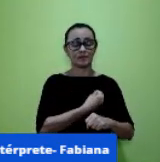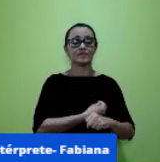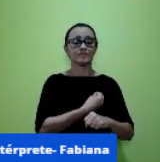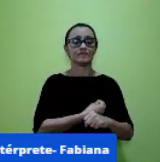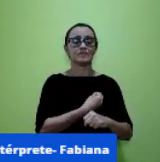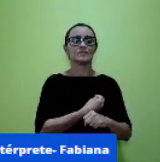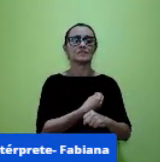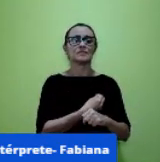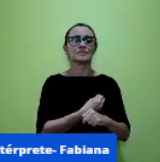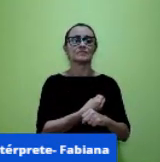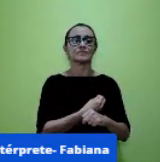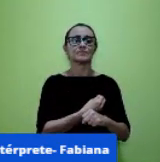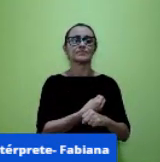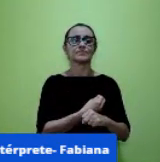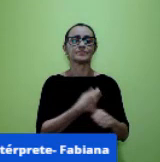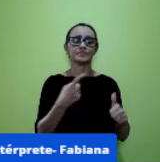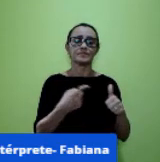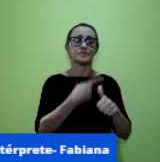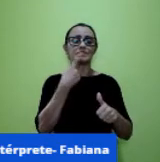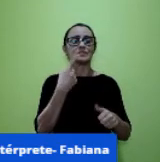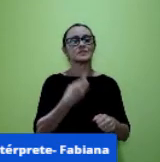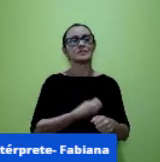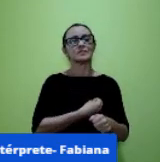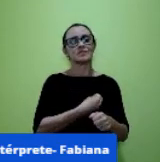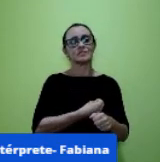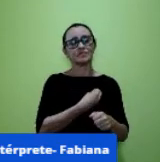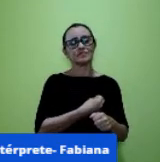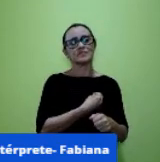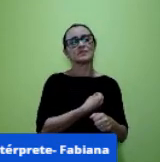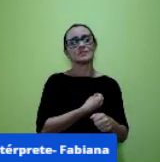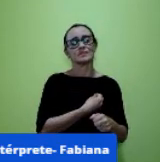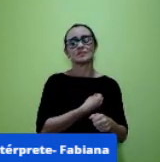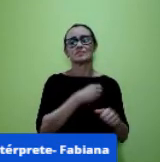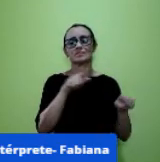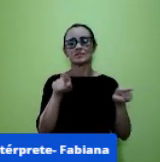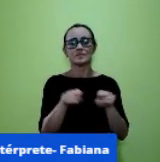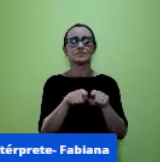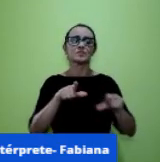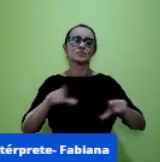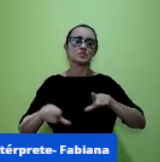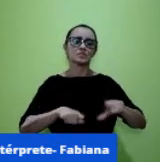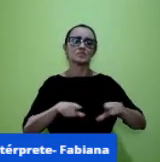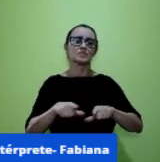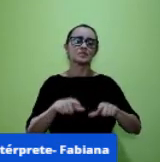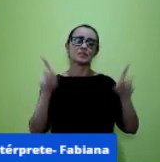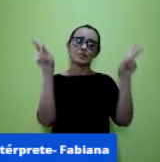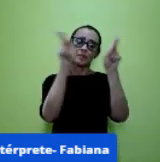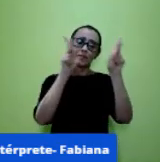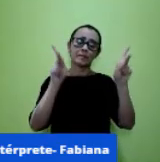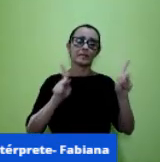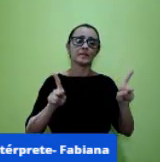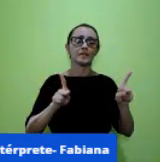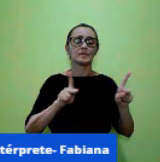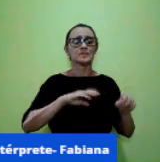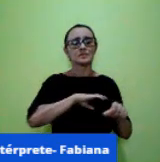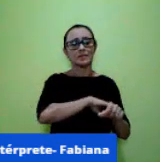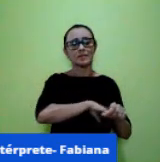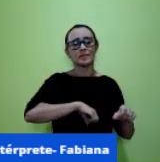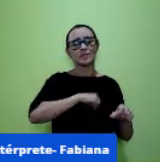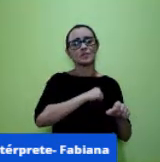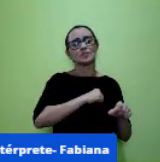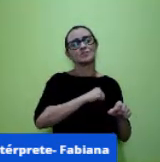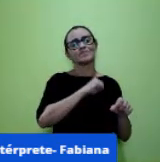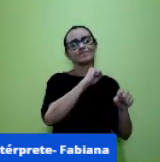e continuar o nosso trabalho então paz amor e esperança por nossa